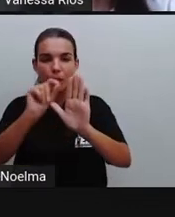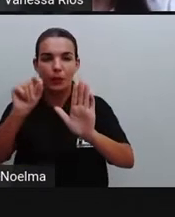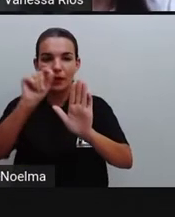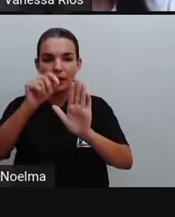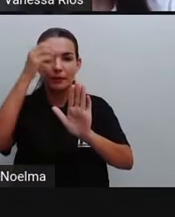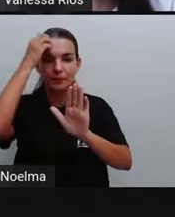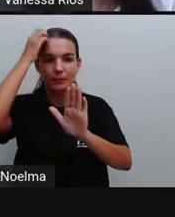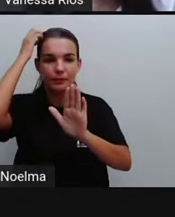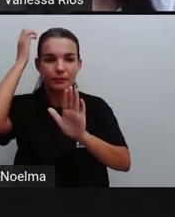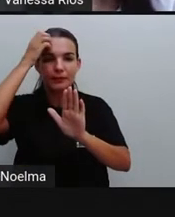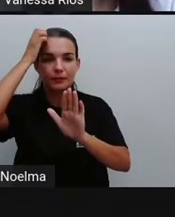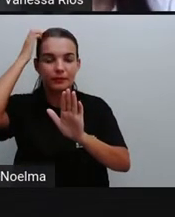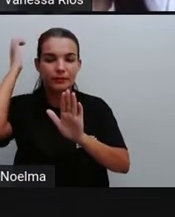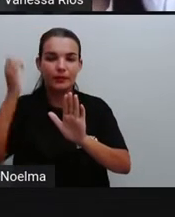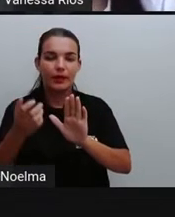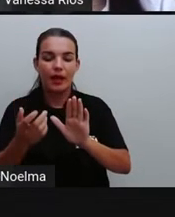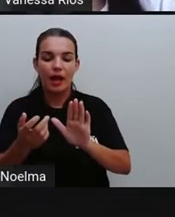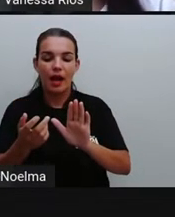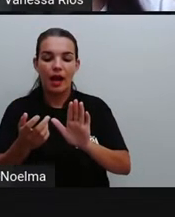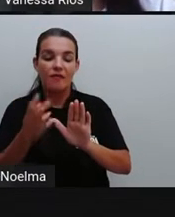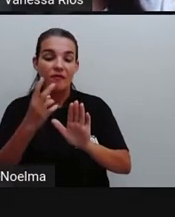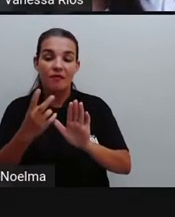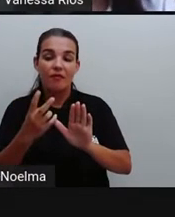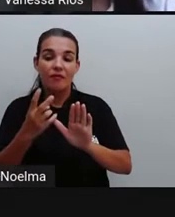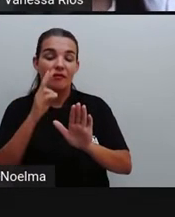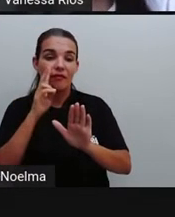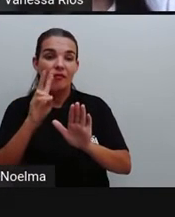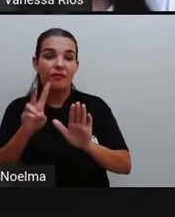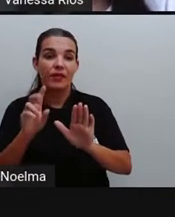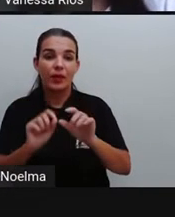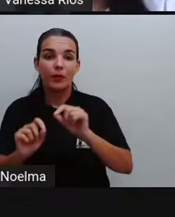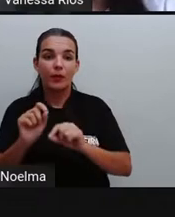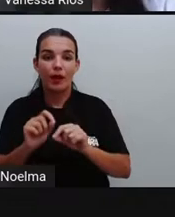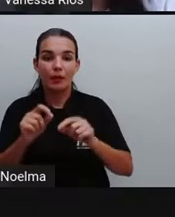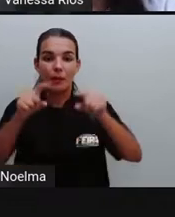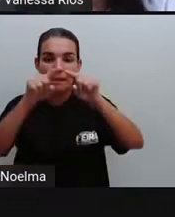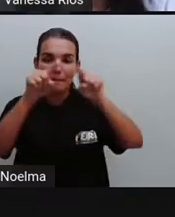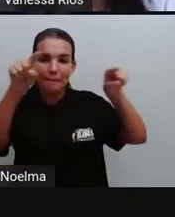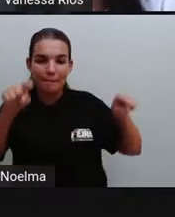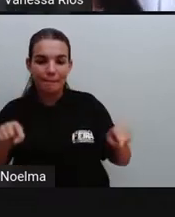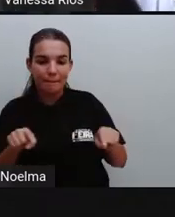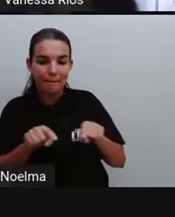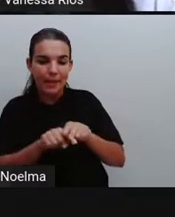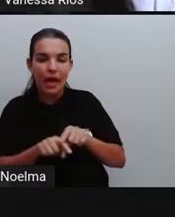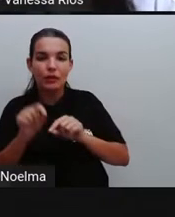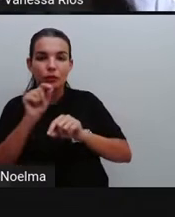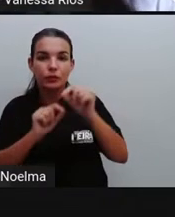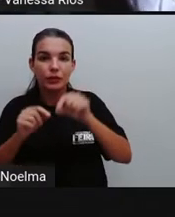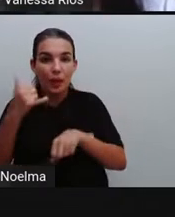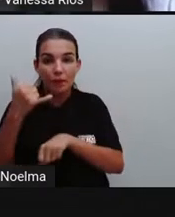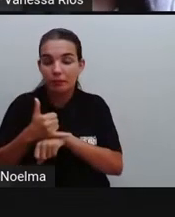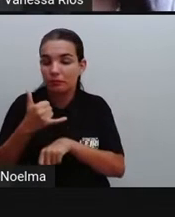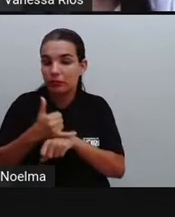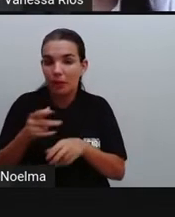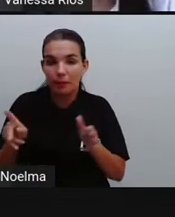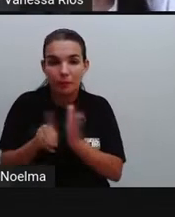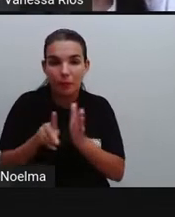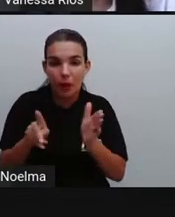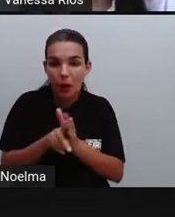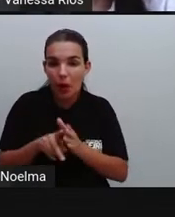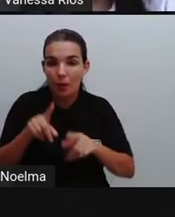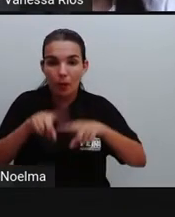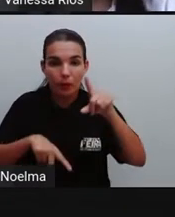dessa imagem, onde a gente pode ver placas, placas feitas de um material apropriado que vai aí